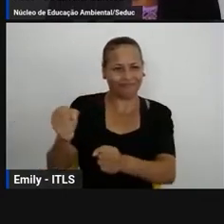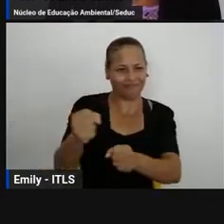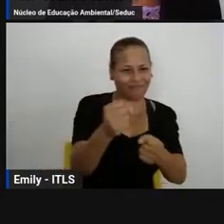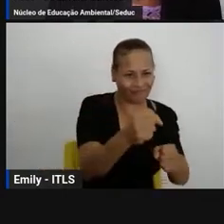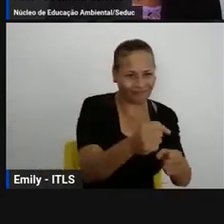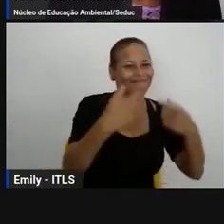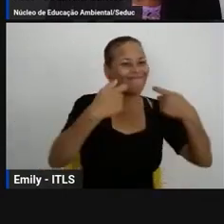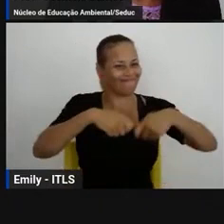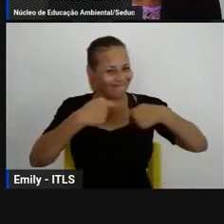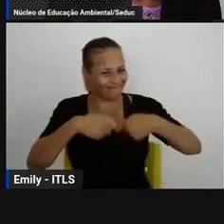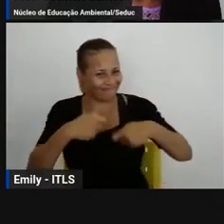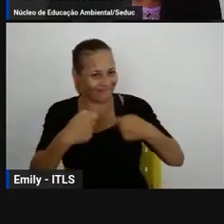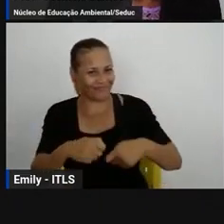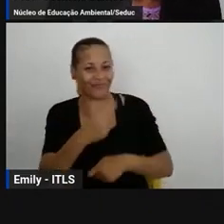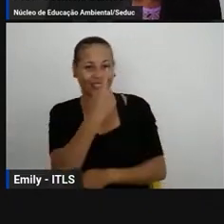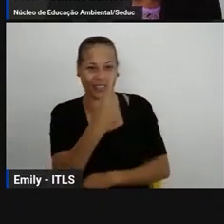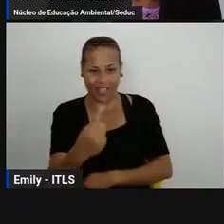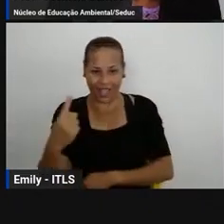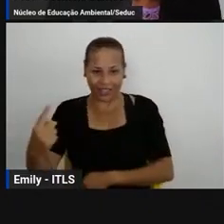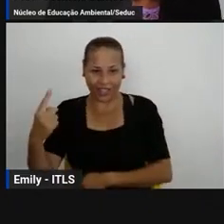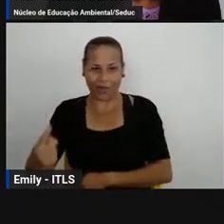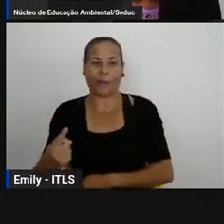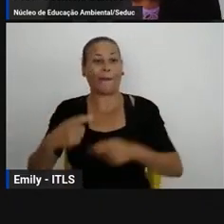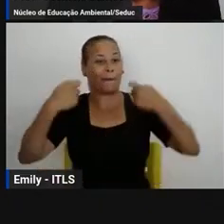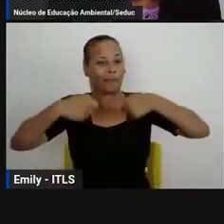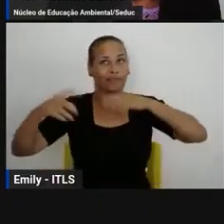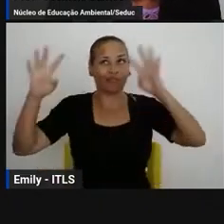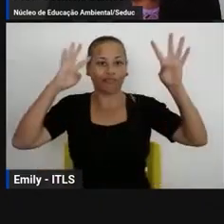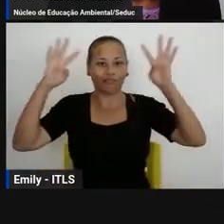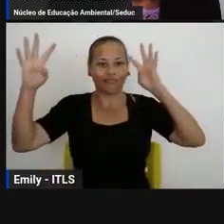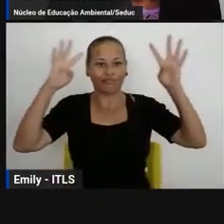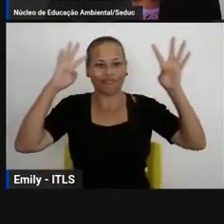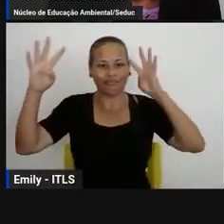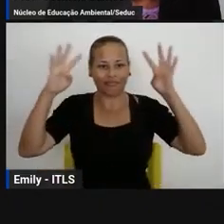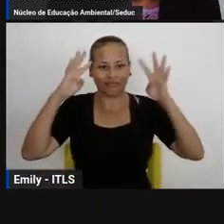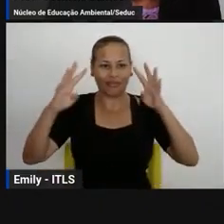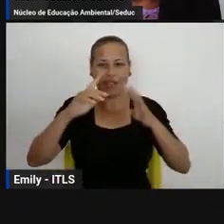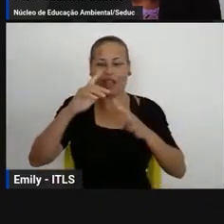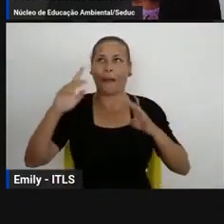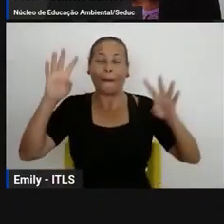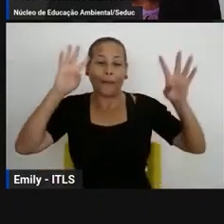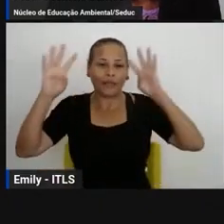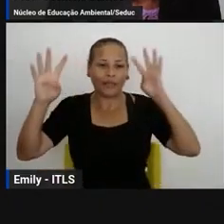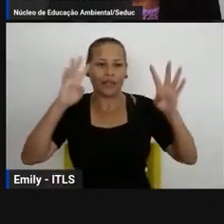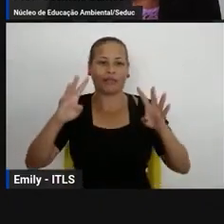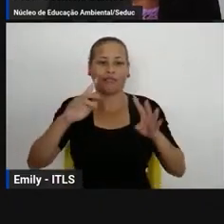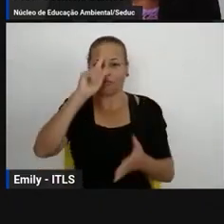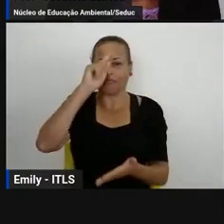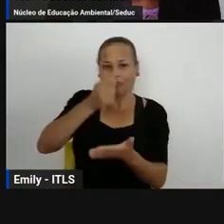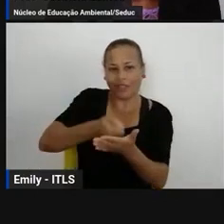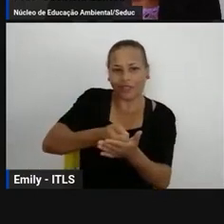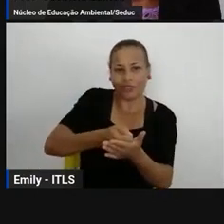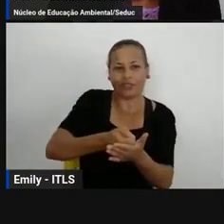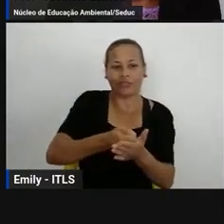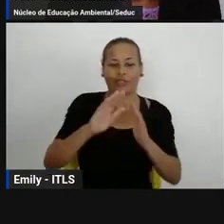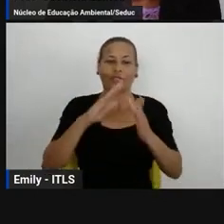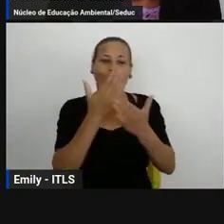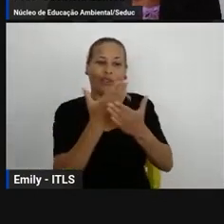outras nós tivemos escolas que trabalhavam com brinquedos de estucata do próprio lixo eletrônico com exposição de tudo que foi